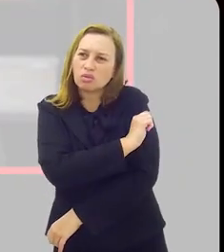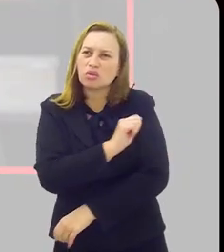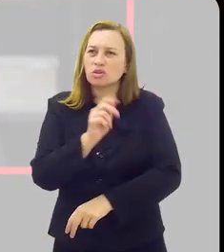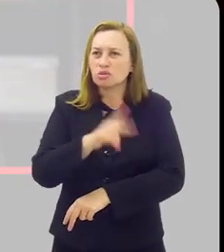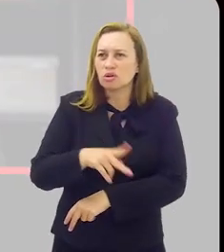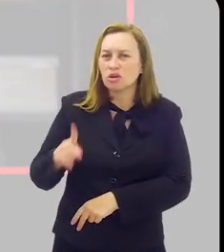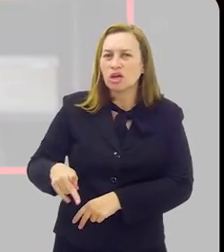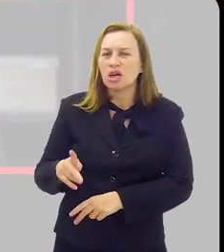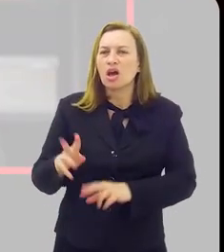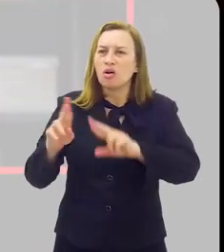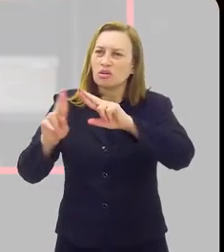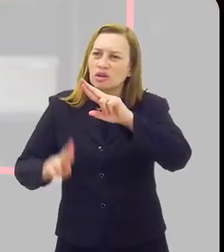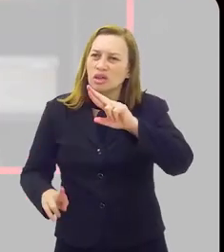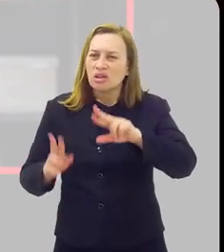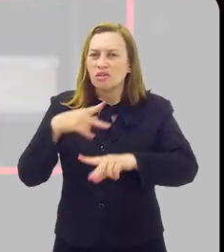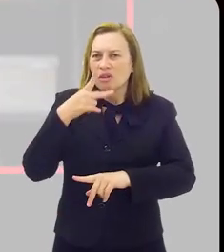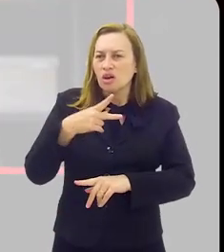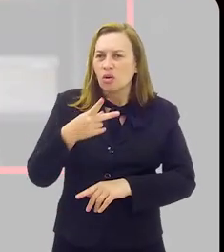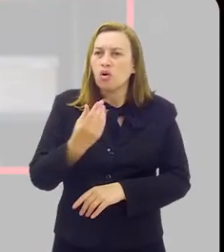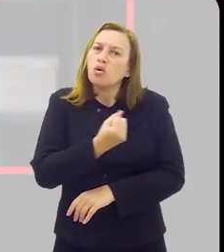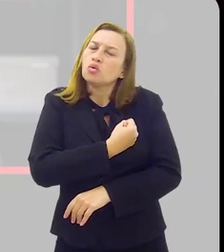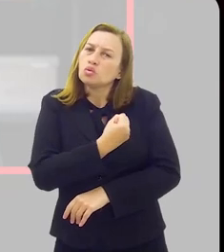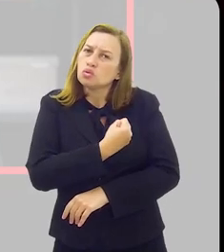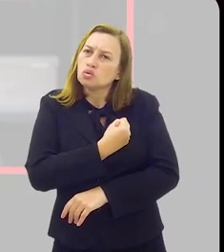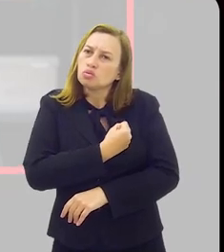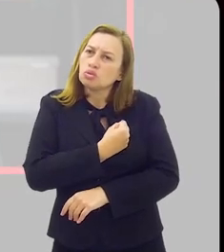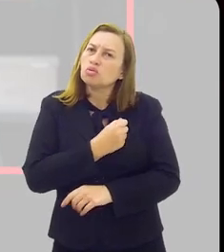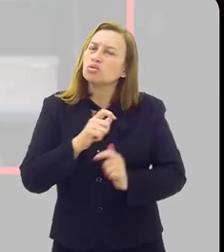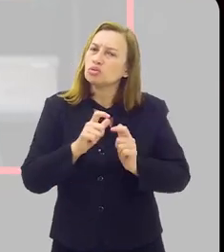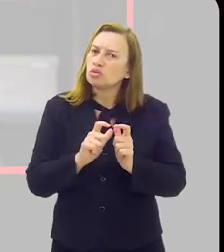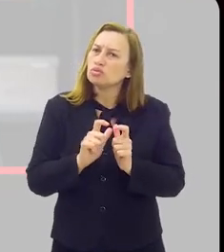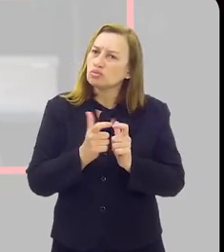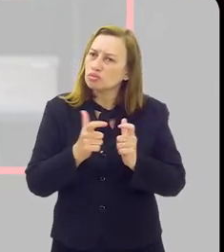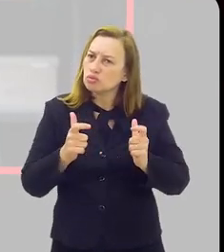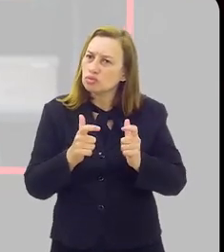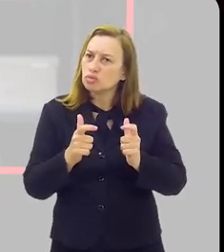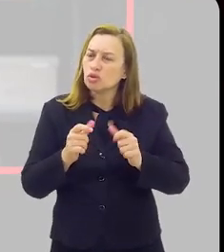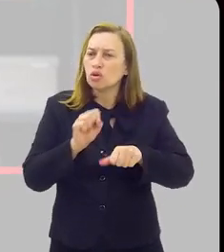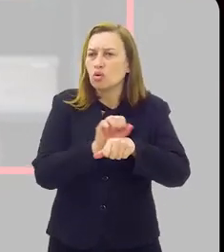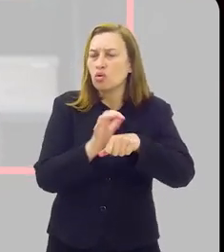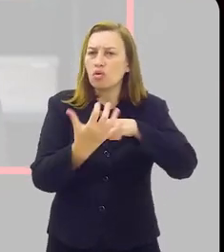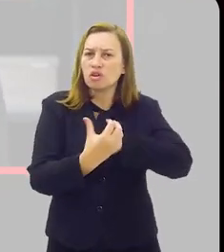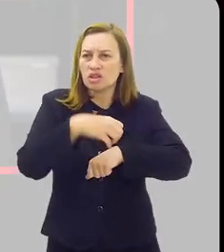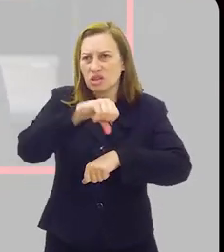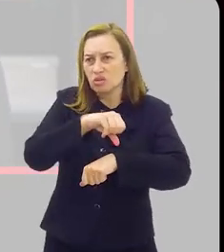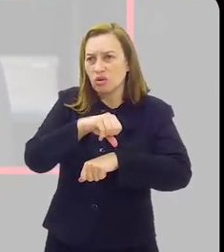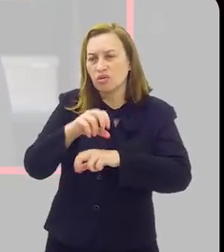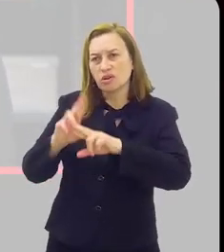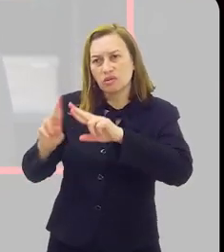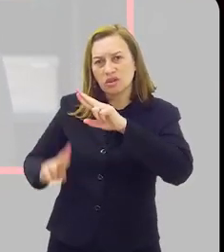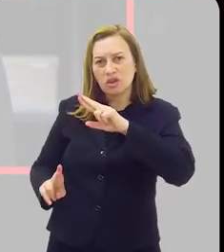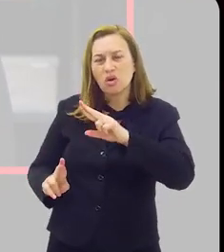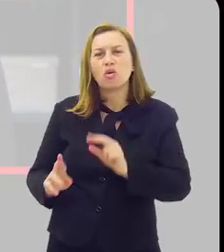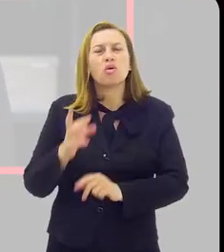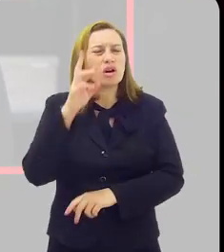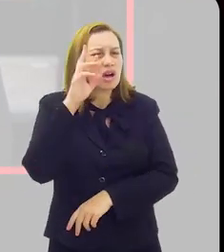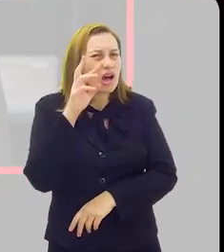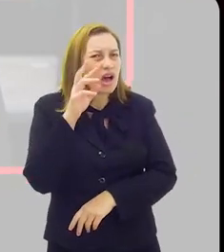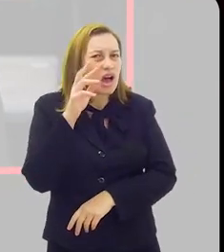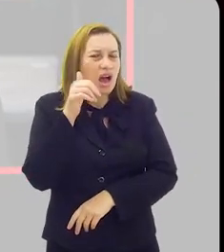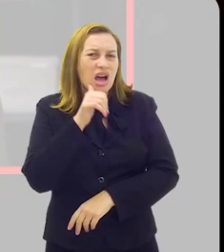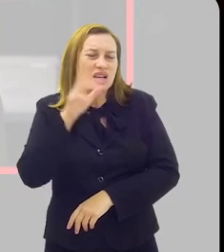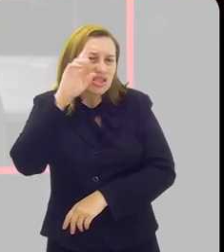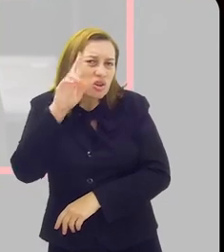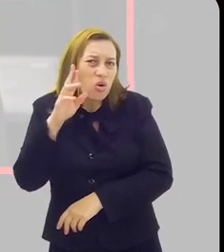A universidade se justificou alegando o aumento moderado de casos positivos de Covid-19 no campus. O que a senhora acha que dessa